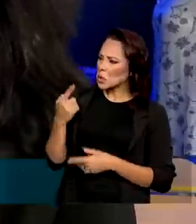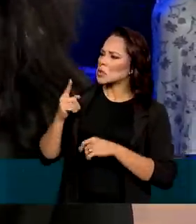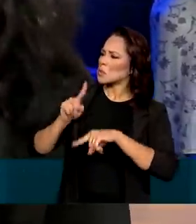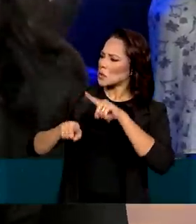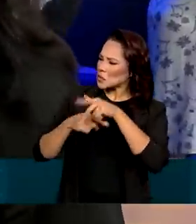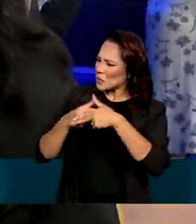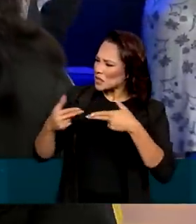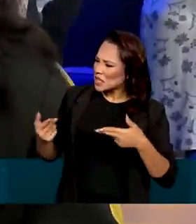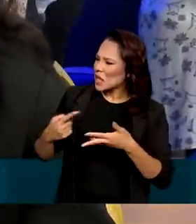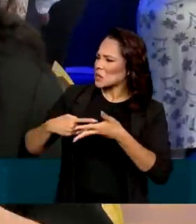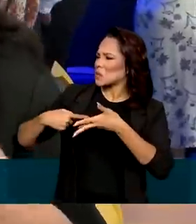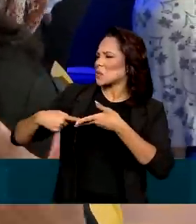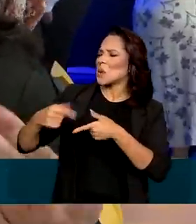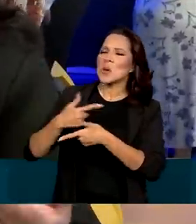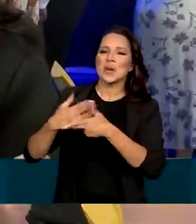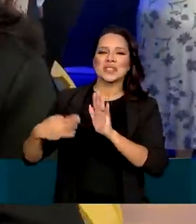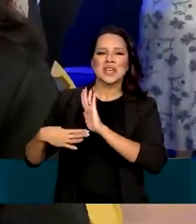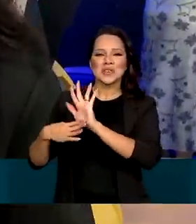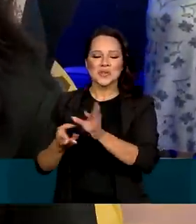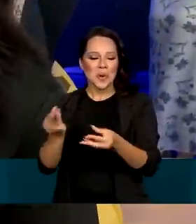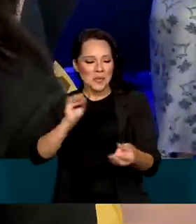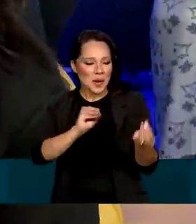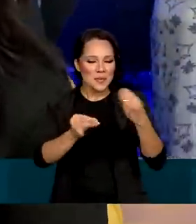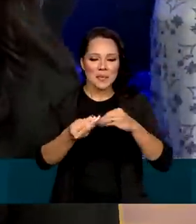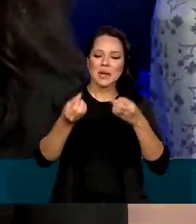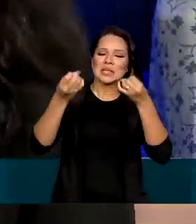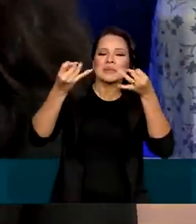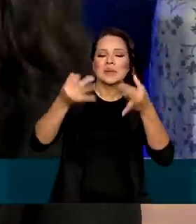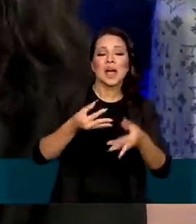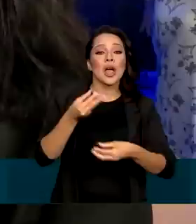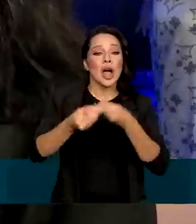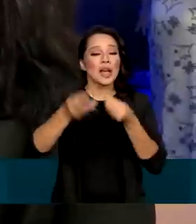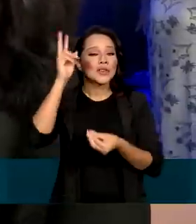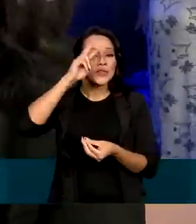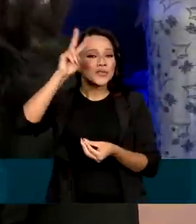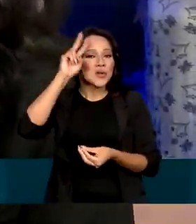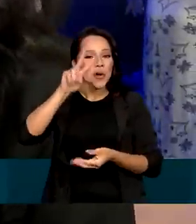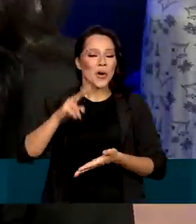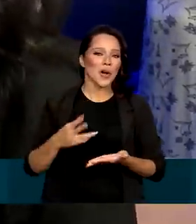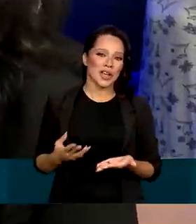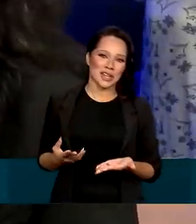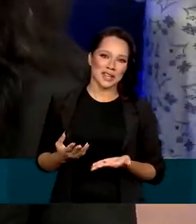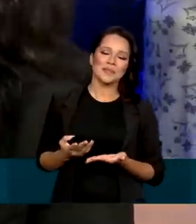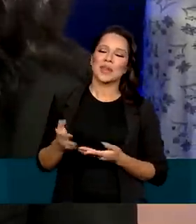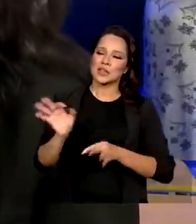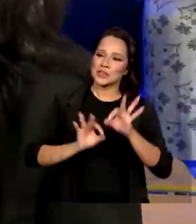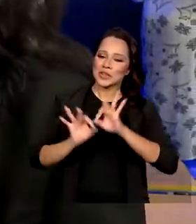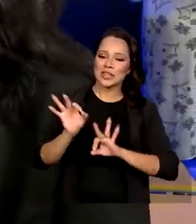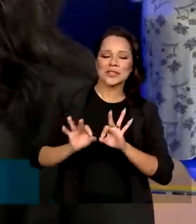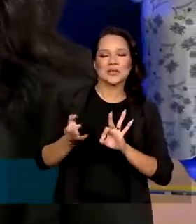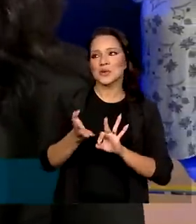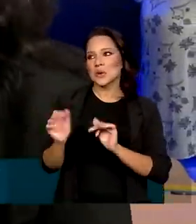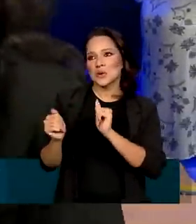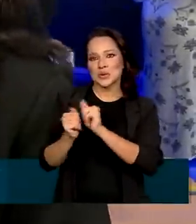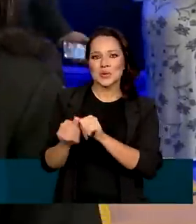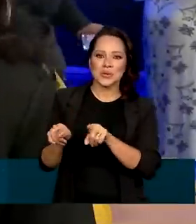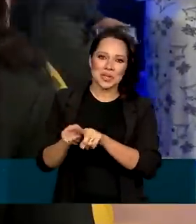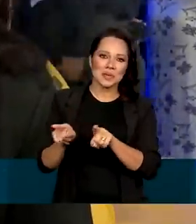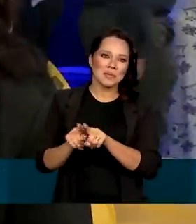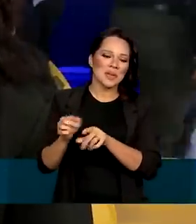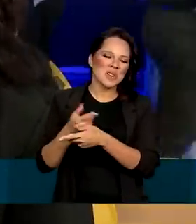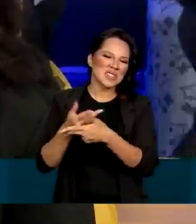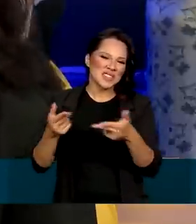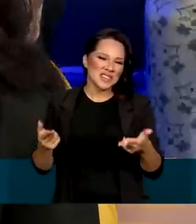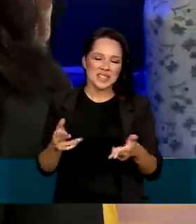objetos, muitas coisas que ajudavam a gente a contar esses cinco capítulos que a gente organizou por aí junto também com essas